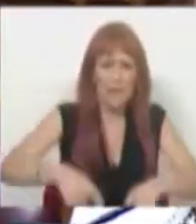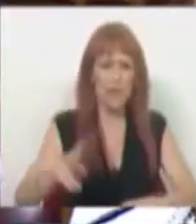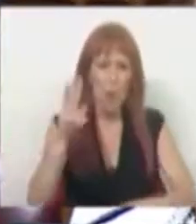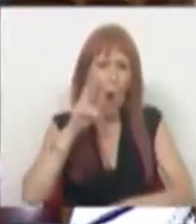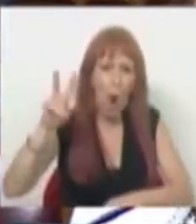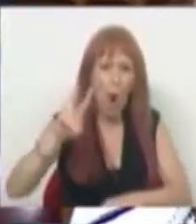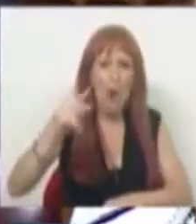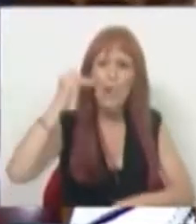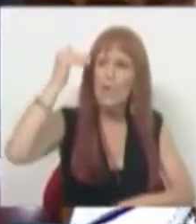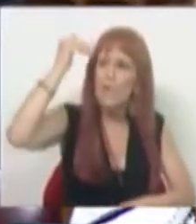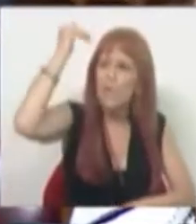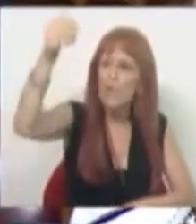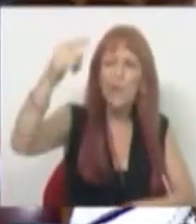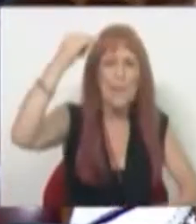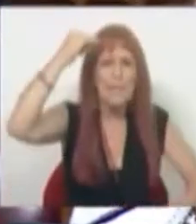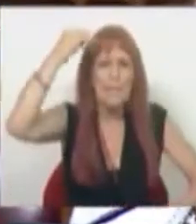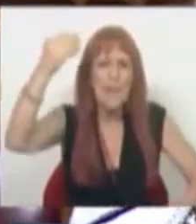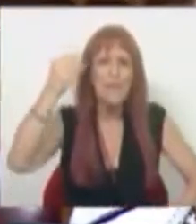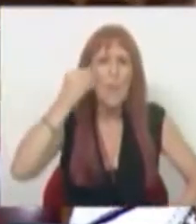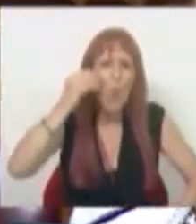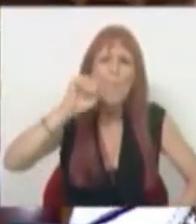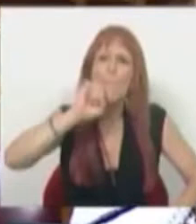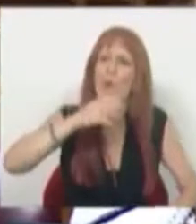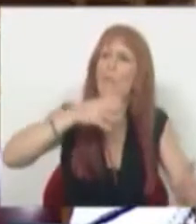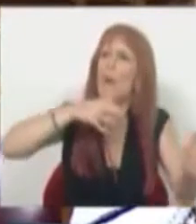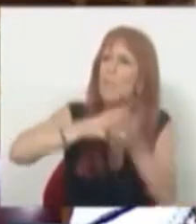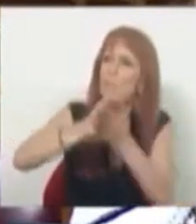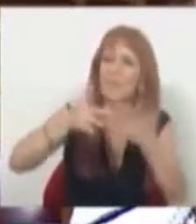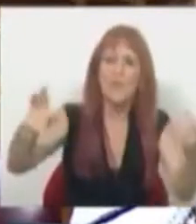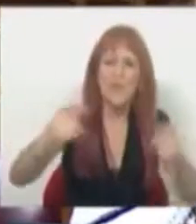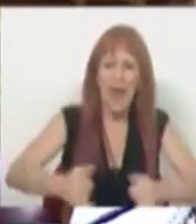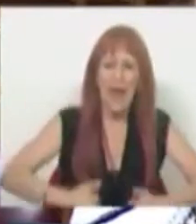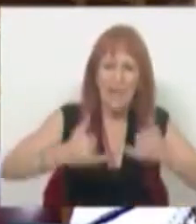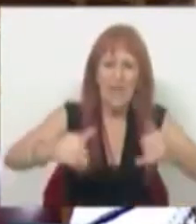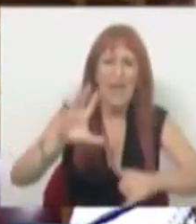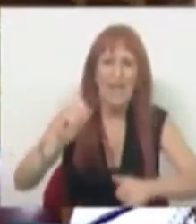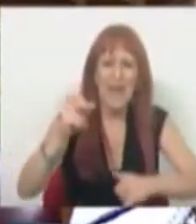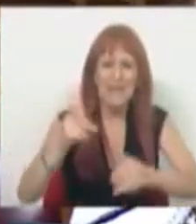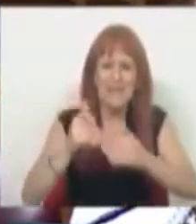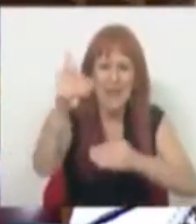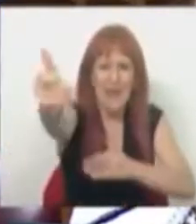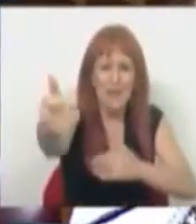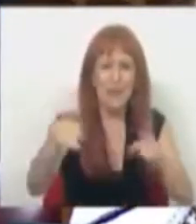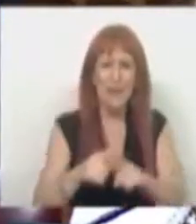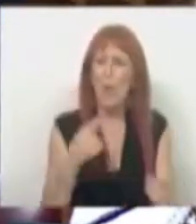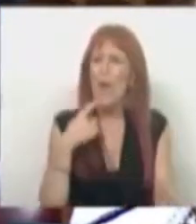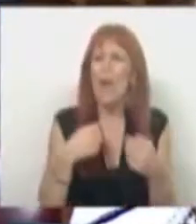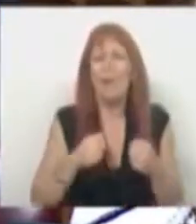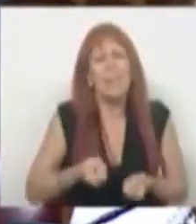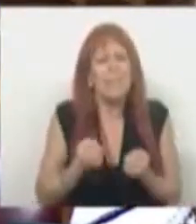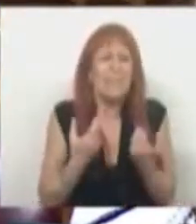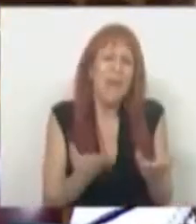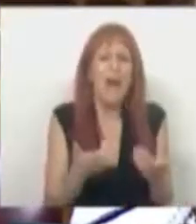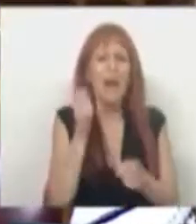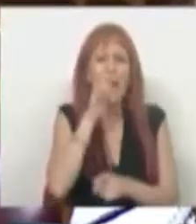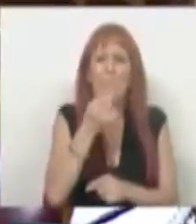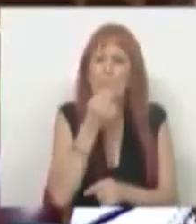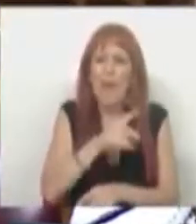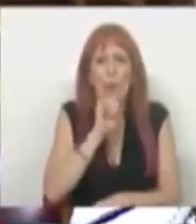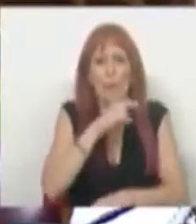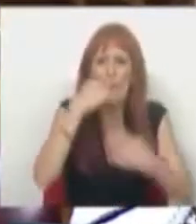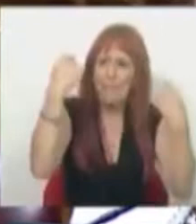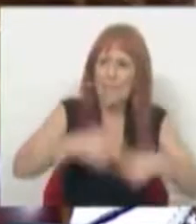olhar para o seu futuro e pensar como pode utilizar a próxima década. Não haverá também benevolência para quem perder